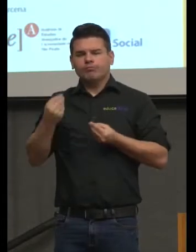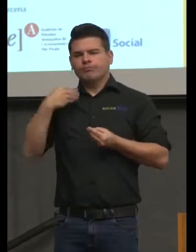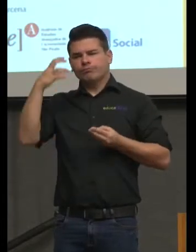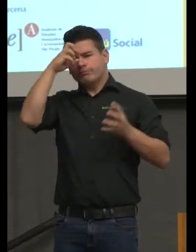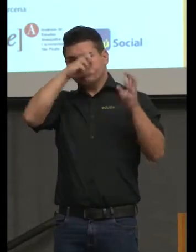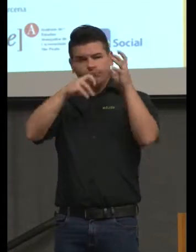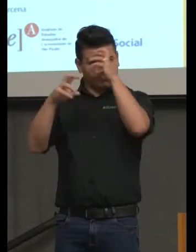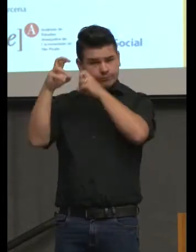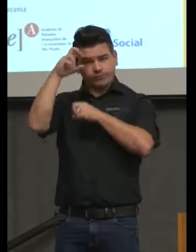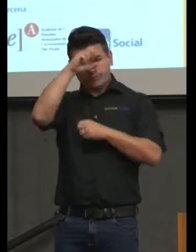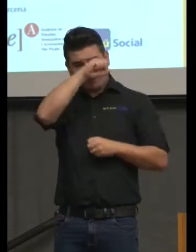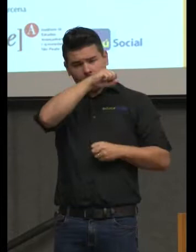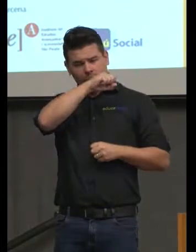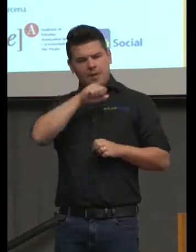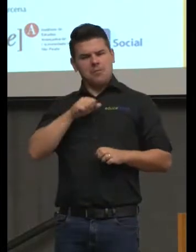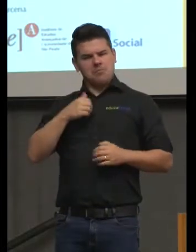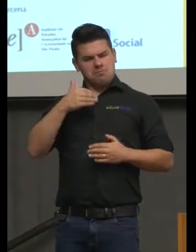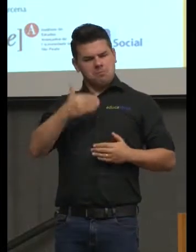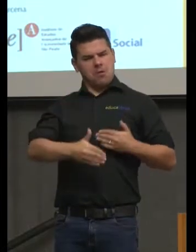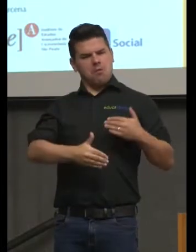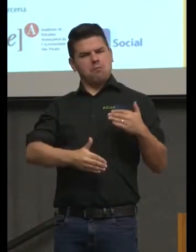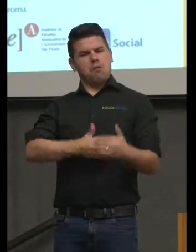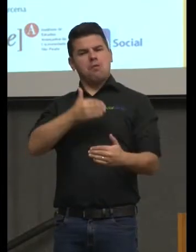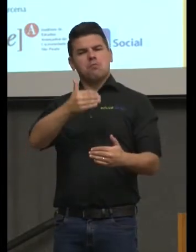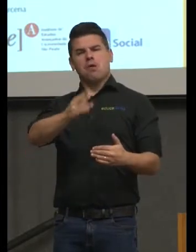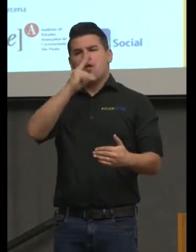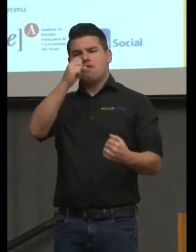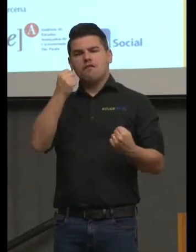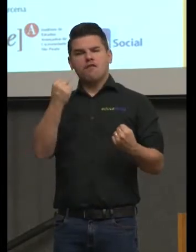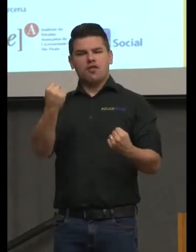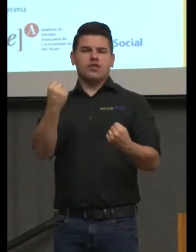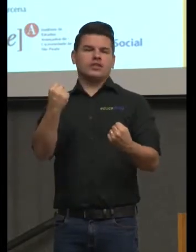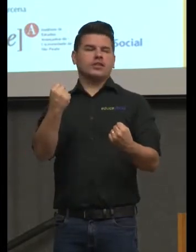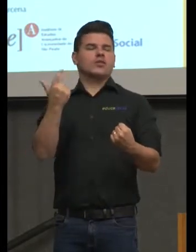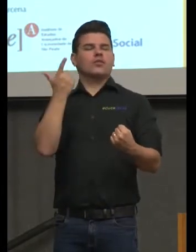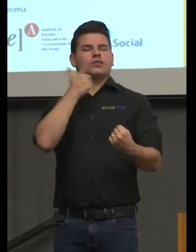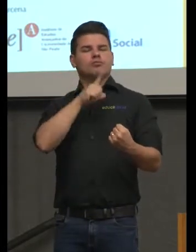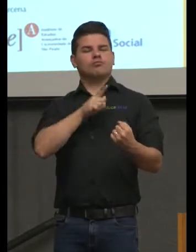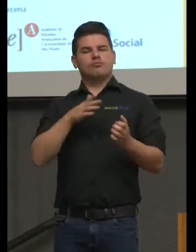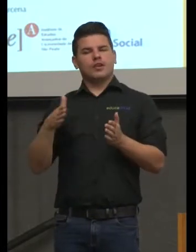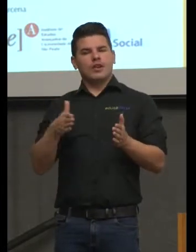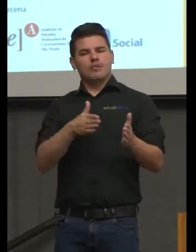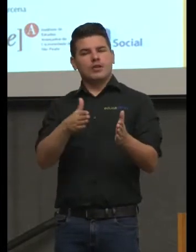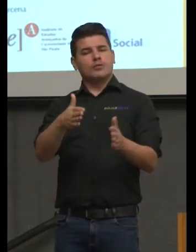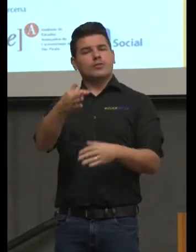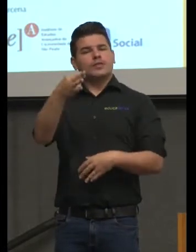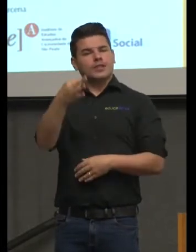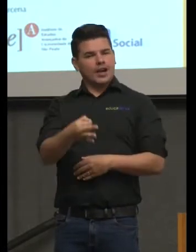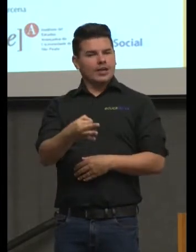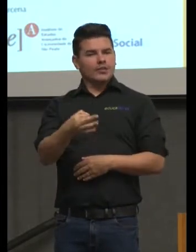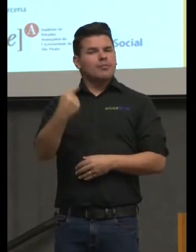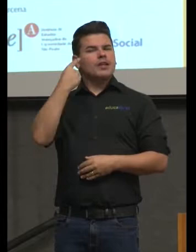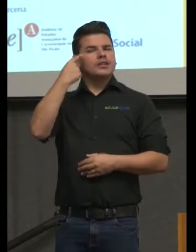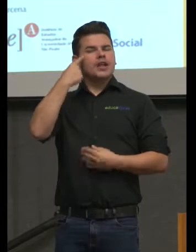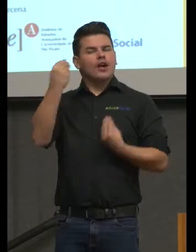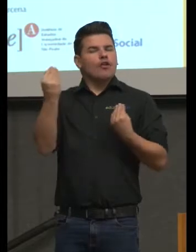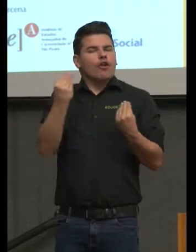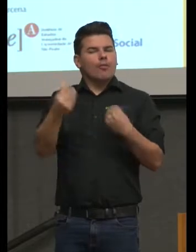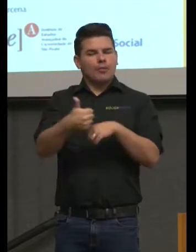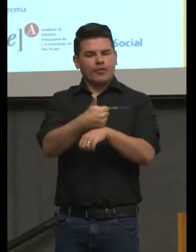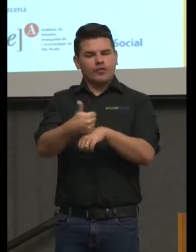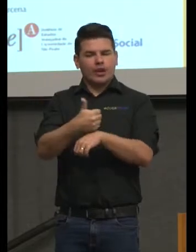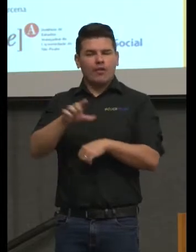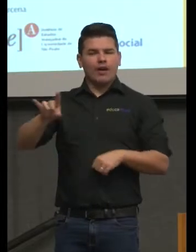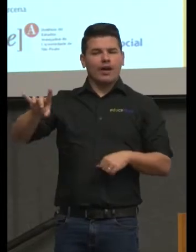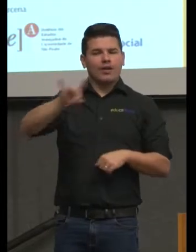os nossos passos e certamente nos dará caminhos para pensar, sim, a profissionalização e a valorização da